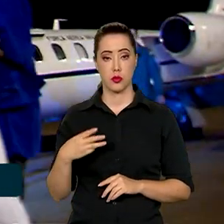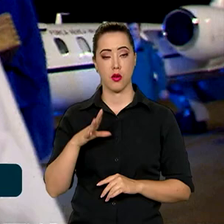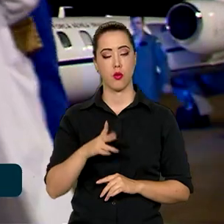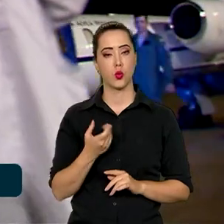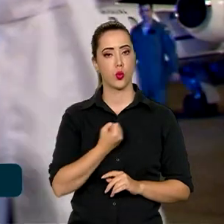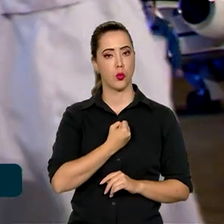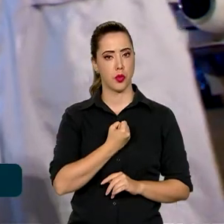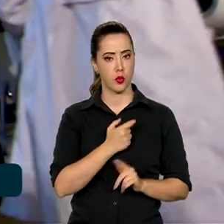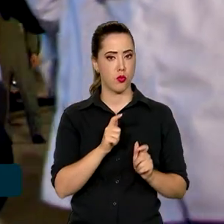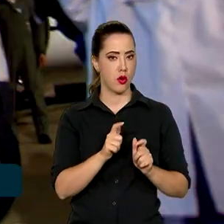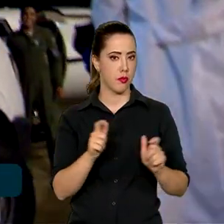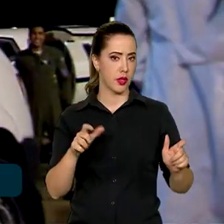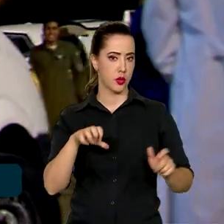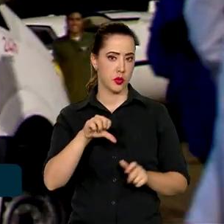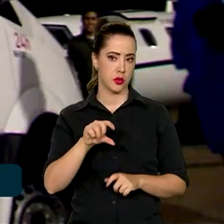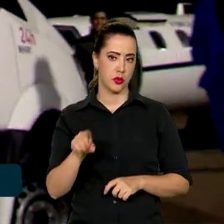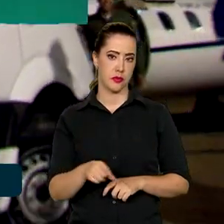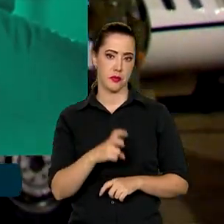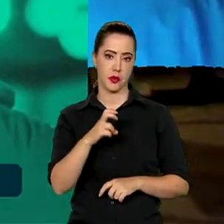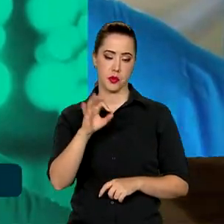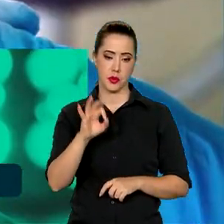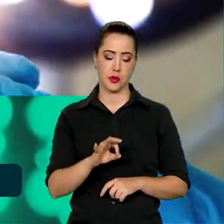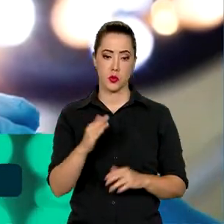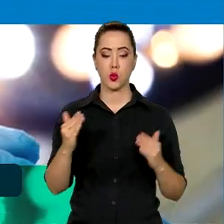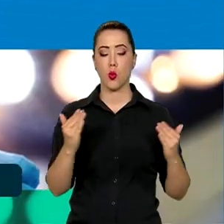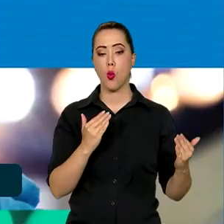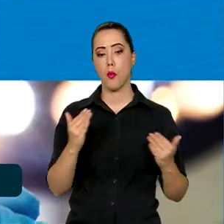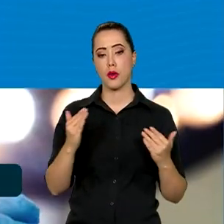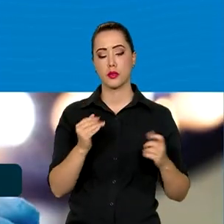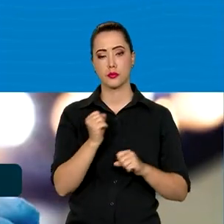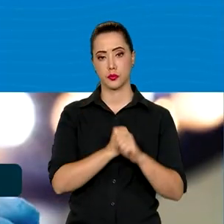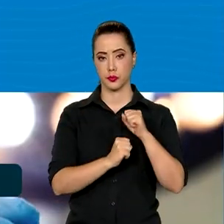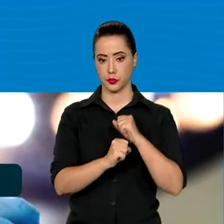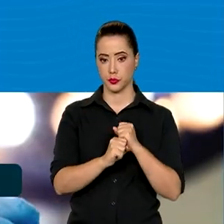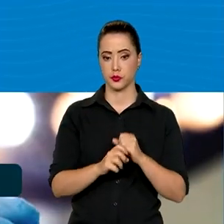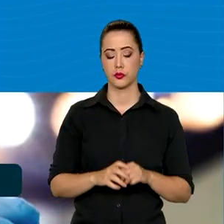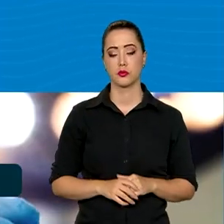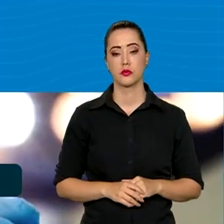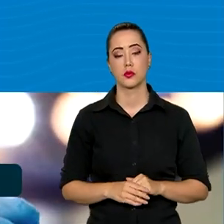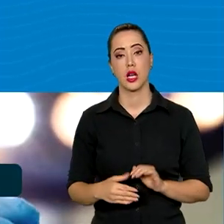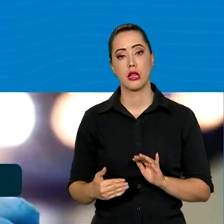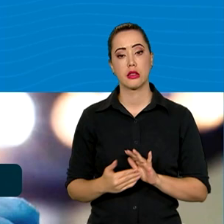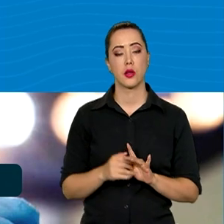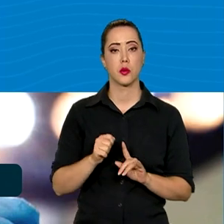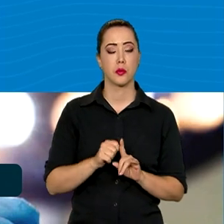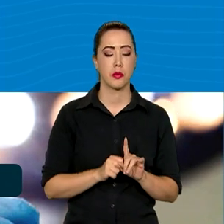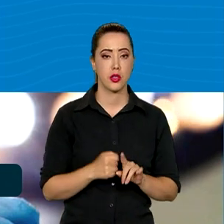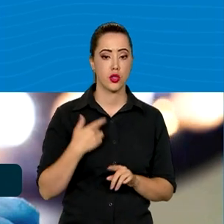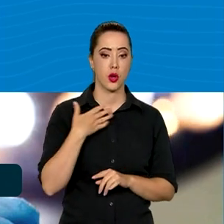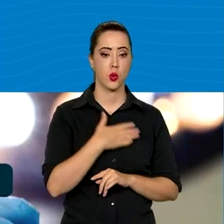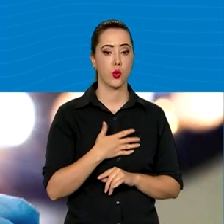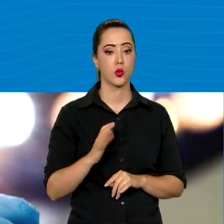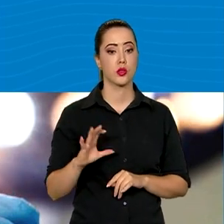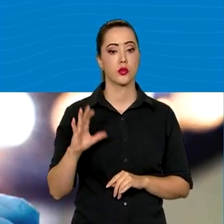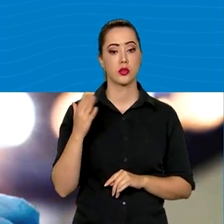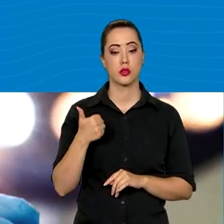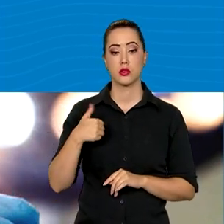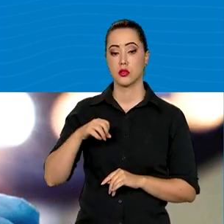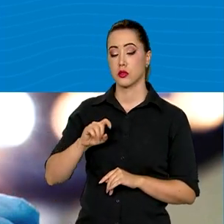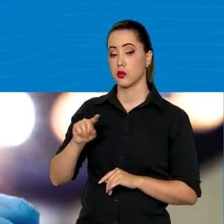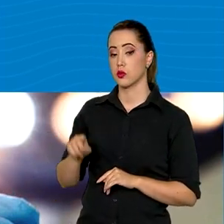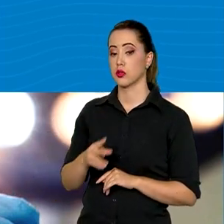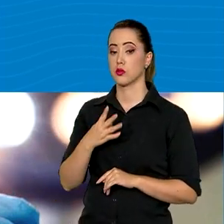aumentou 9,5% comparado ao ano passado. Até agosto, foram realizados 18